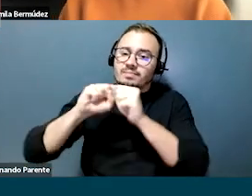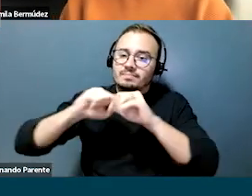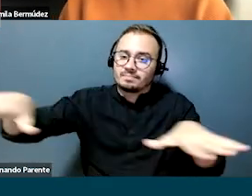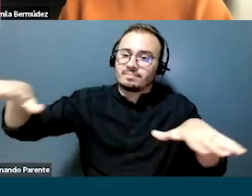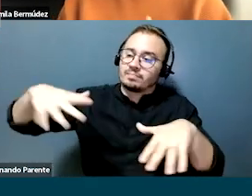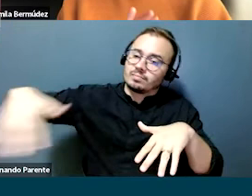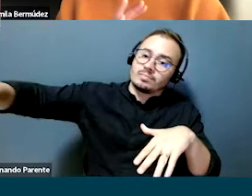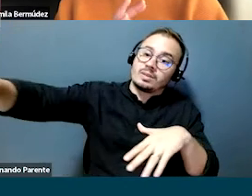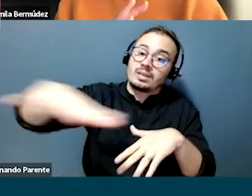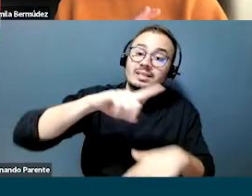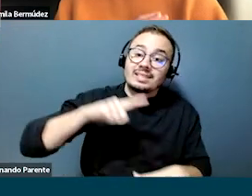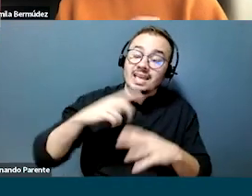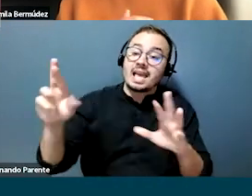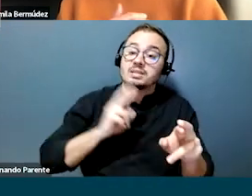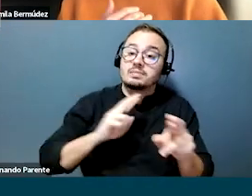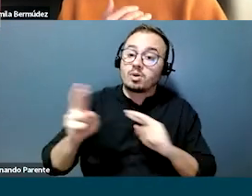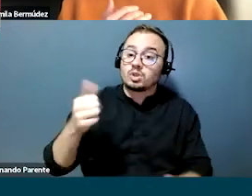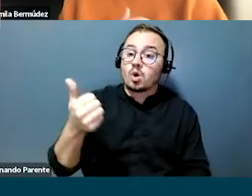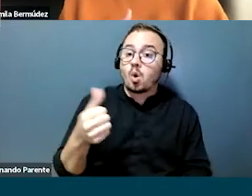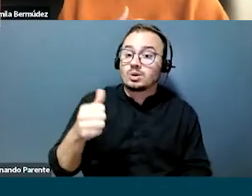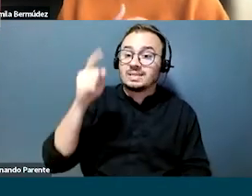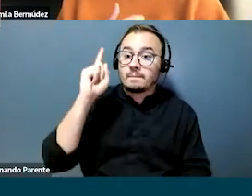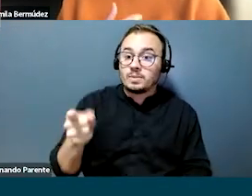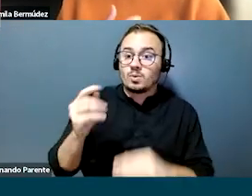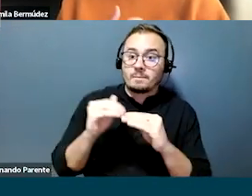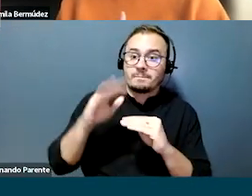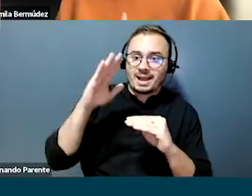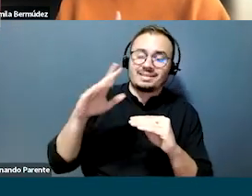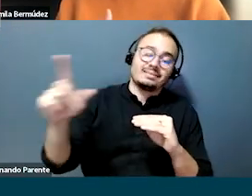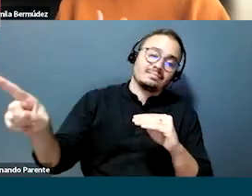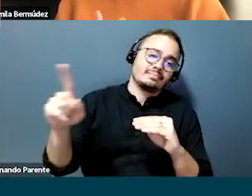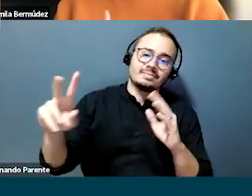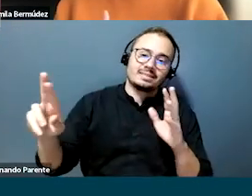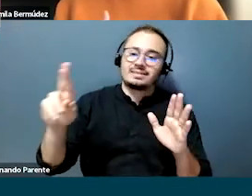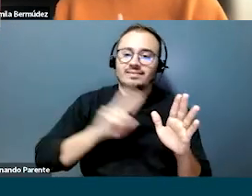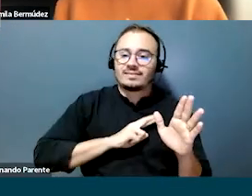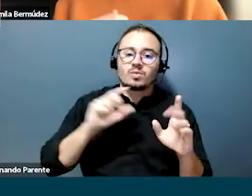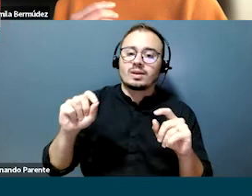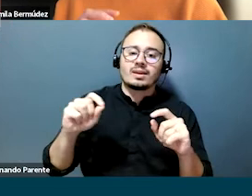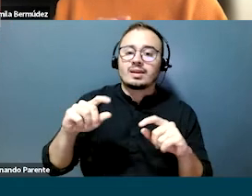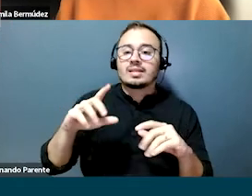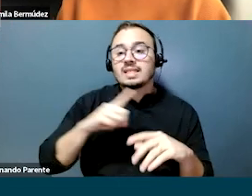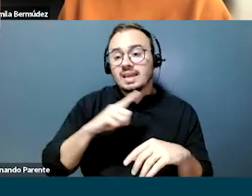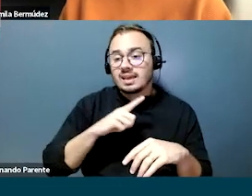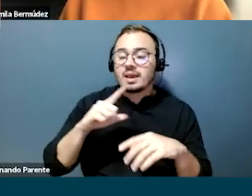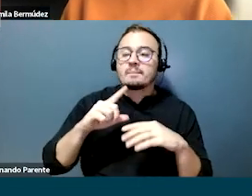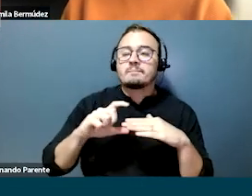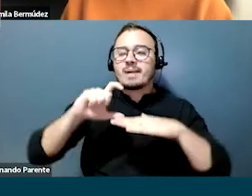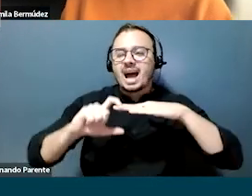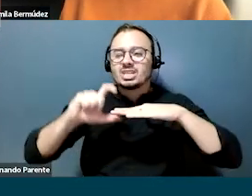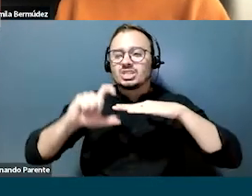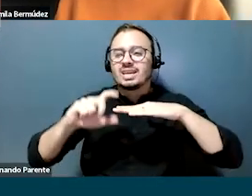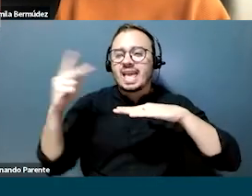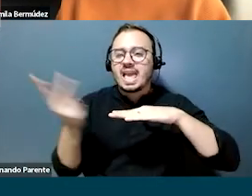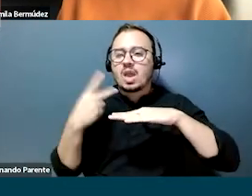teve mais de 11 mil respostas, e isso fez com que a gente tivesse uma amostra super representativa de todo o mercado. A gente tinha uma margem de erro de 1